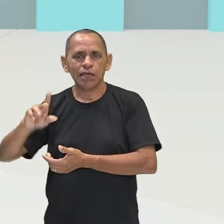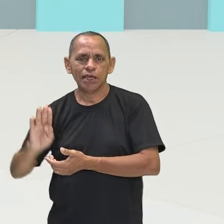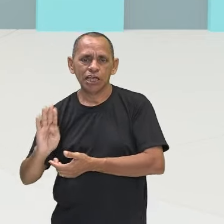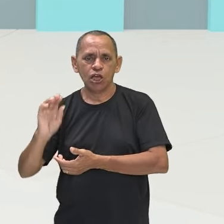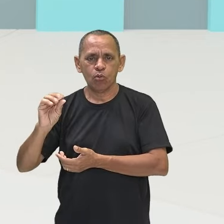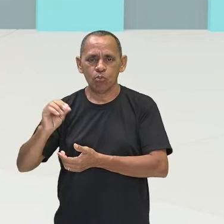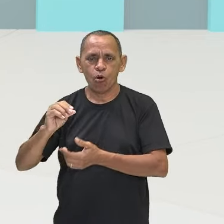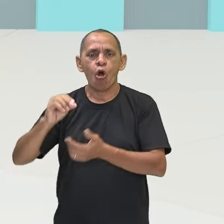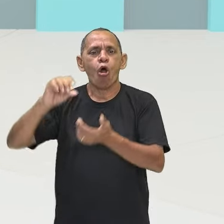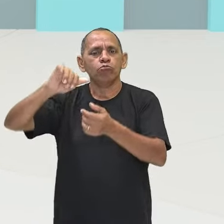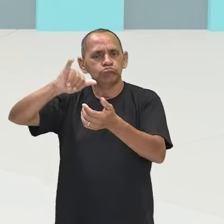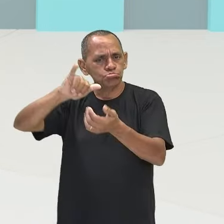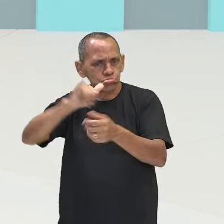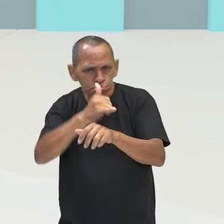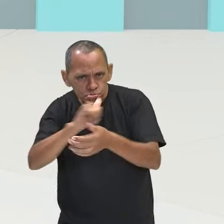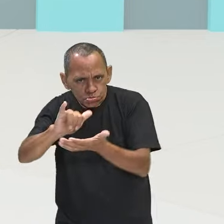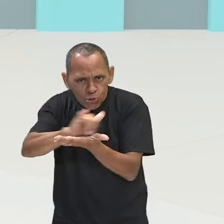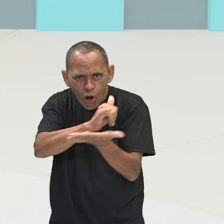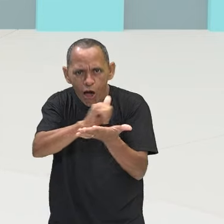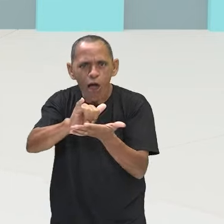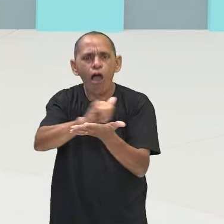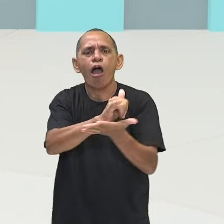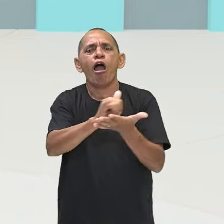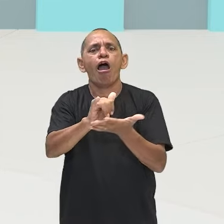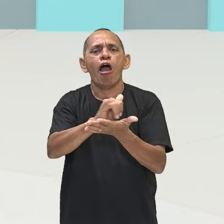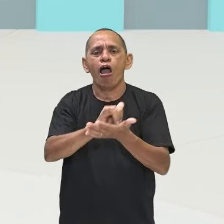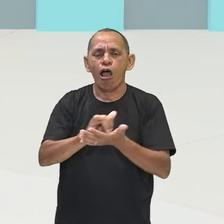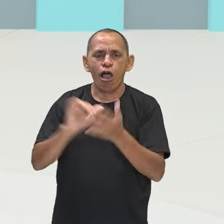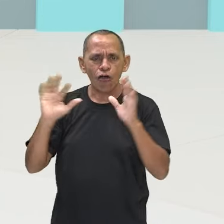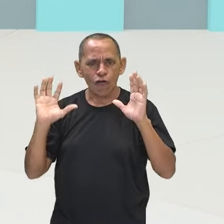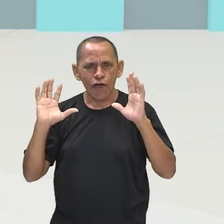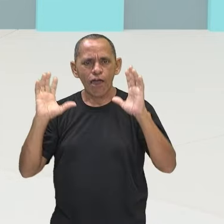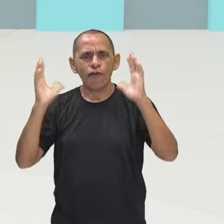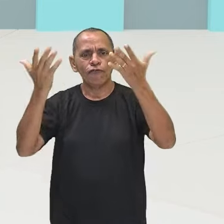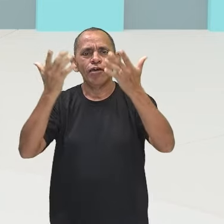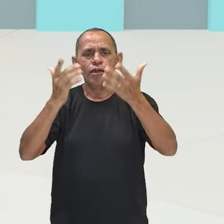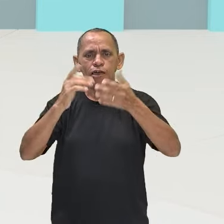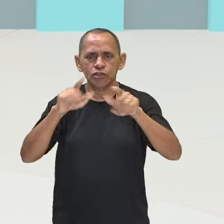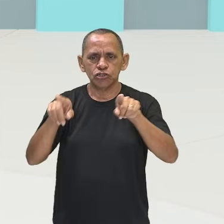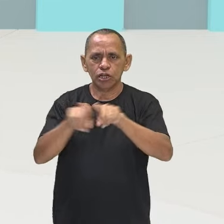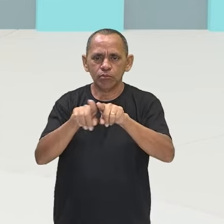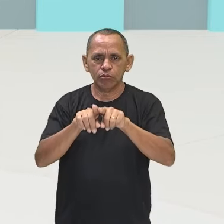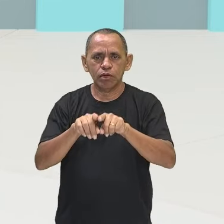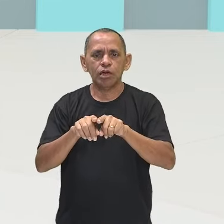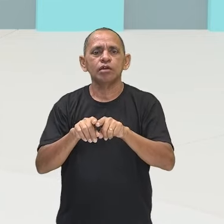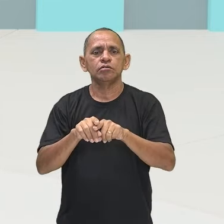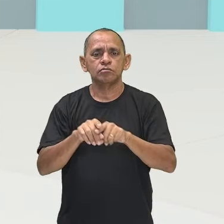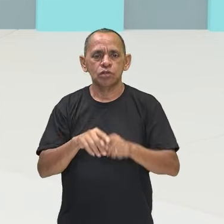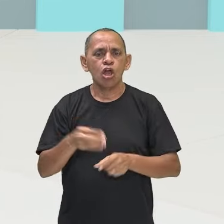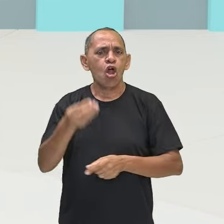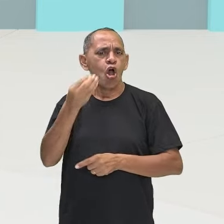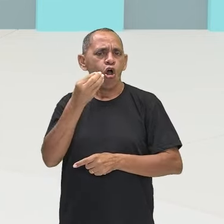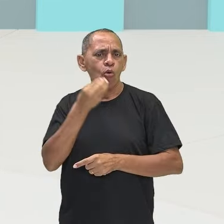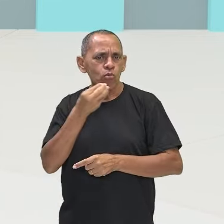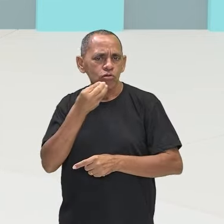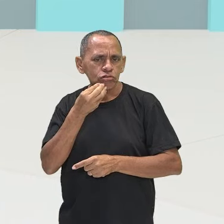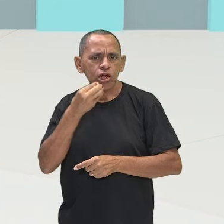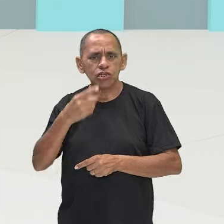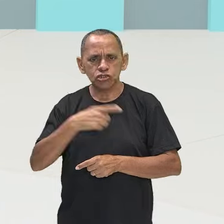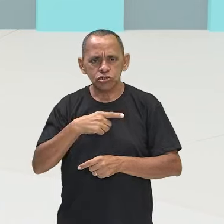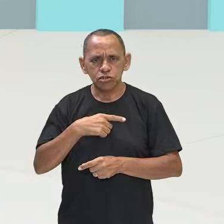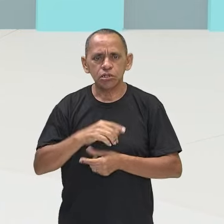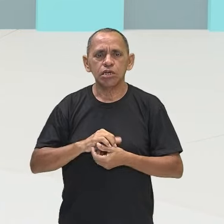quadrilha, o festival do sírio, proporcionam oportunidades únicas para